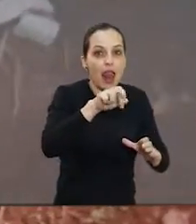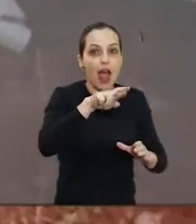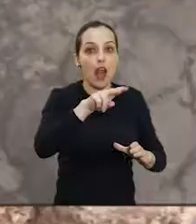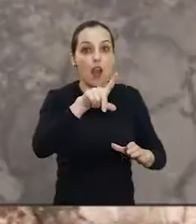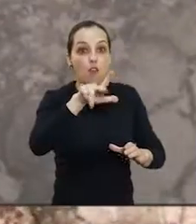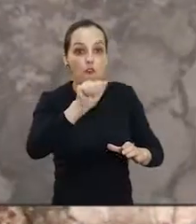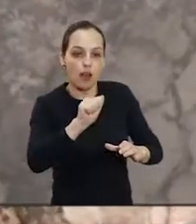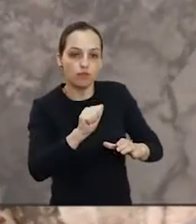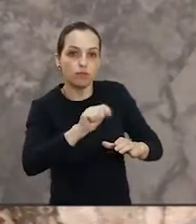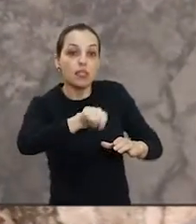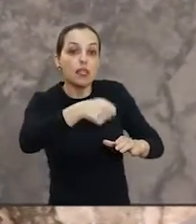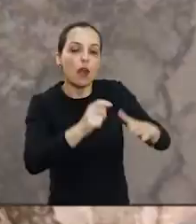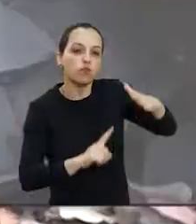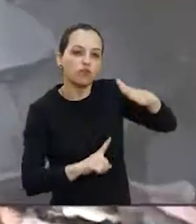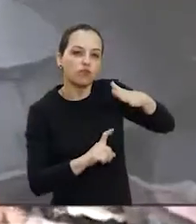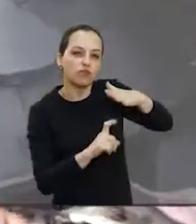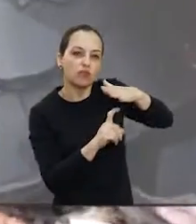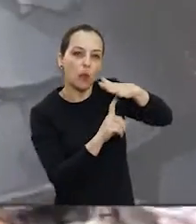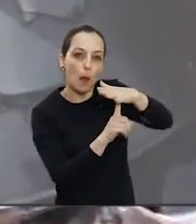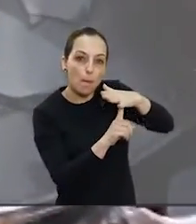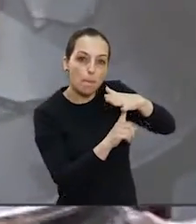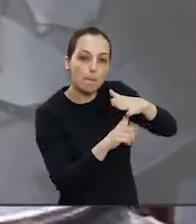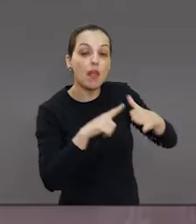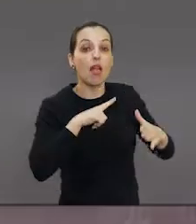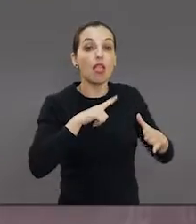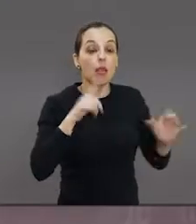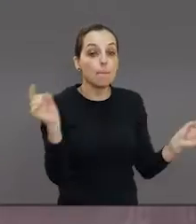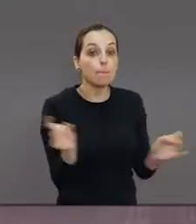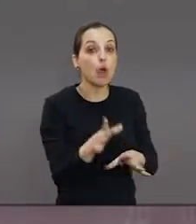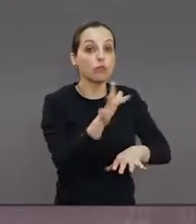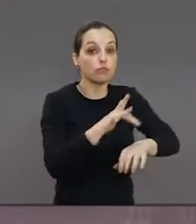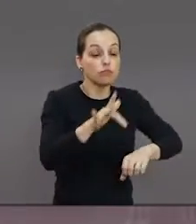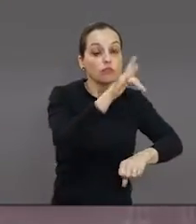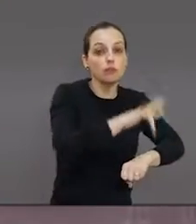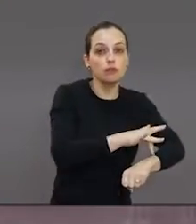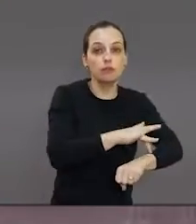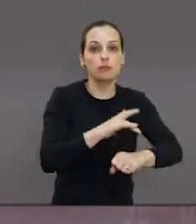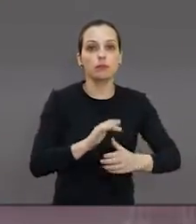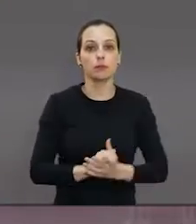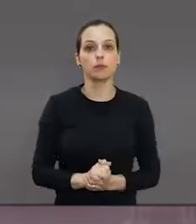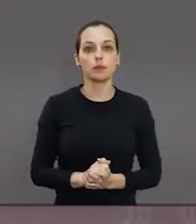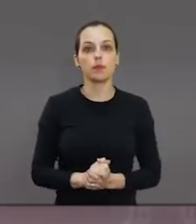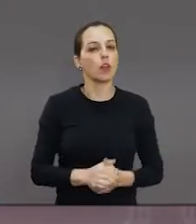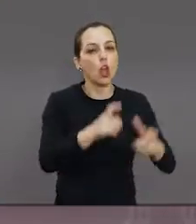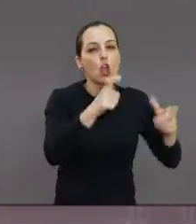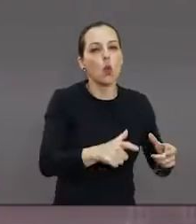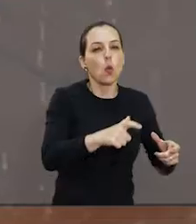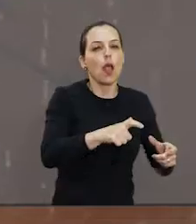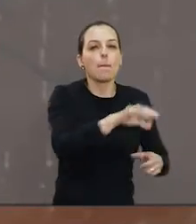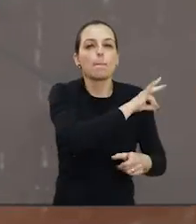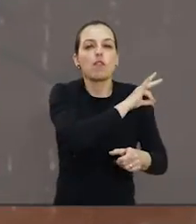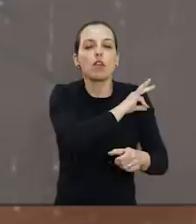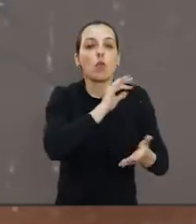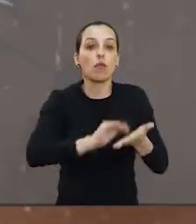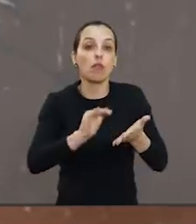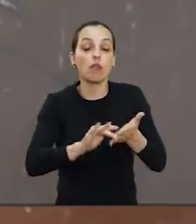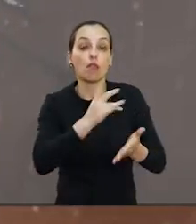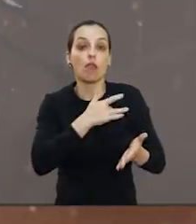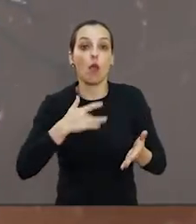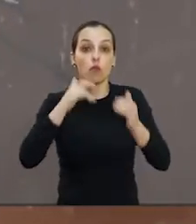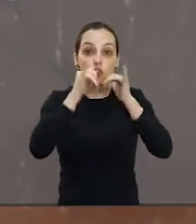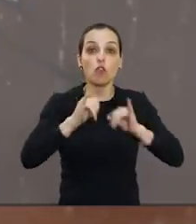mosquito e que com isso pode transmitir a dengue. De acordo com dados da Secretaria de Saúde, a cidade